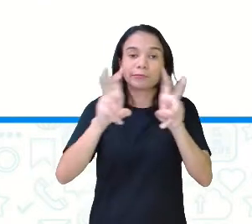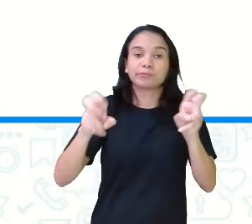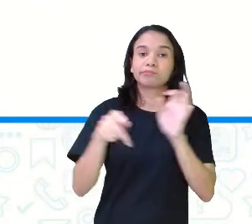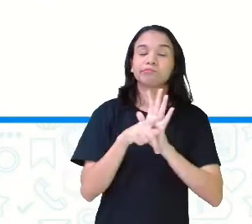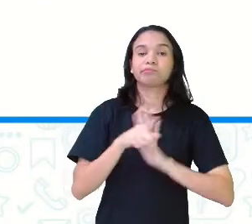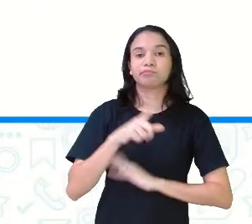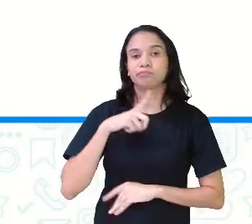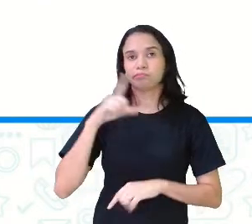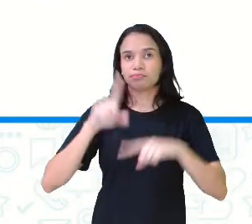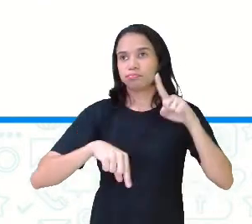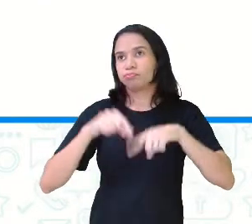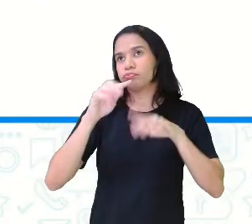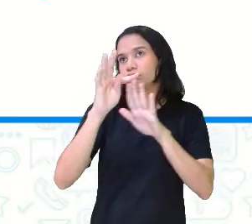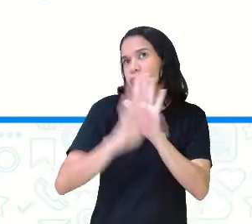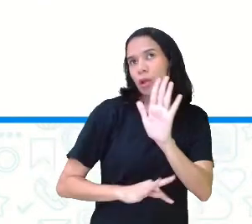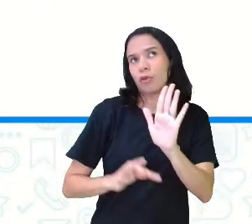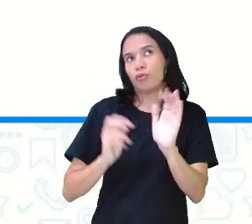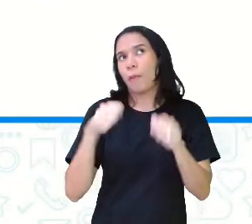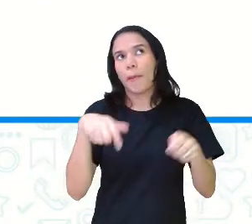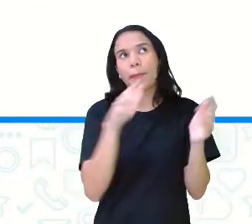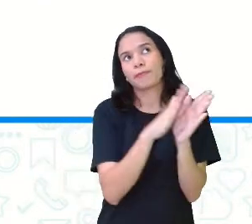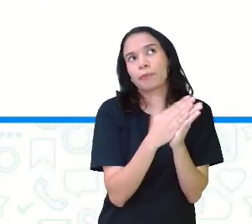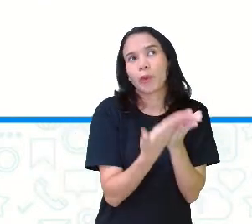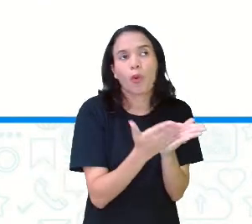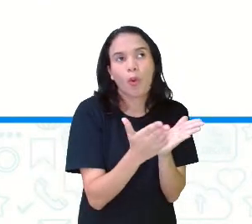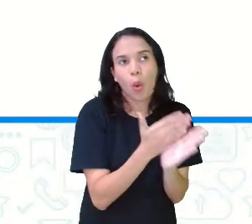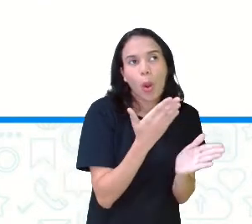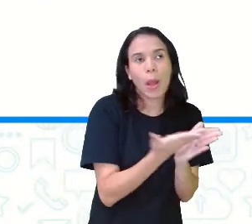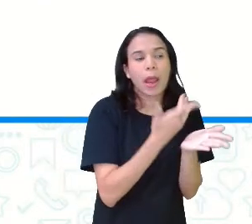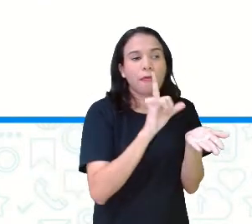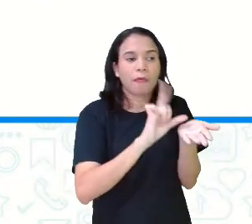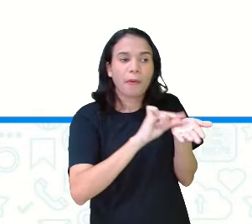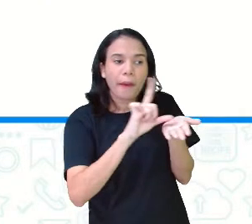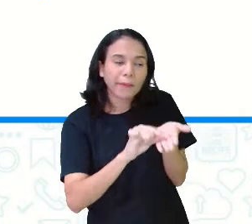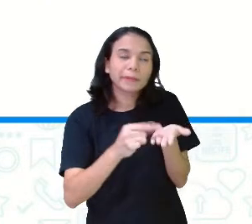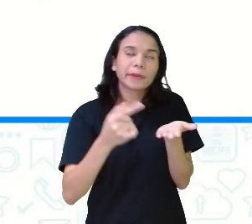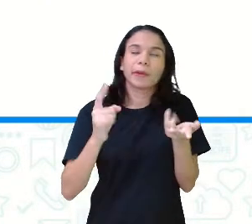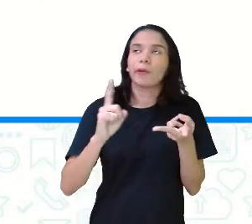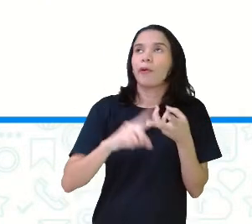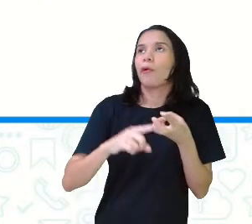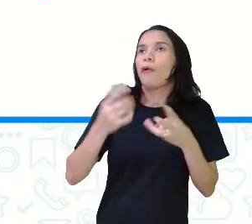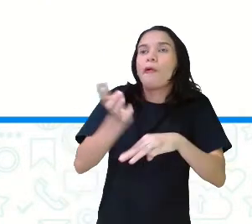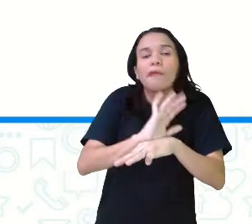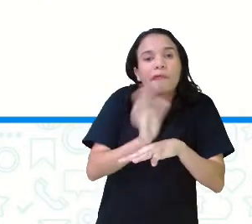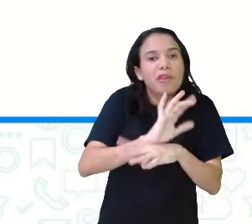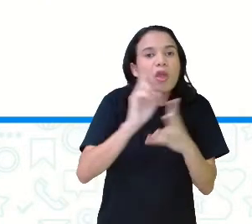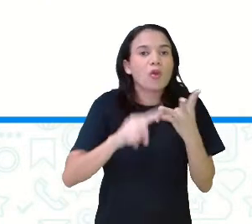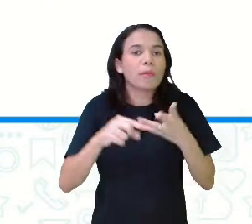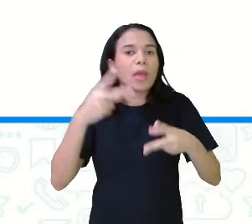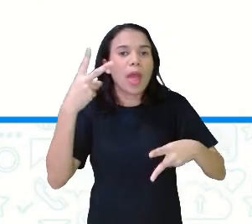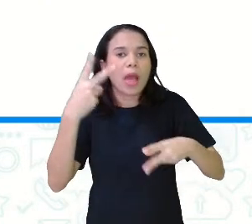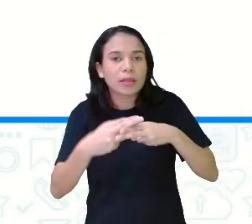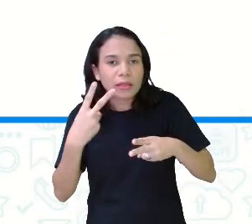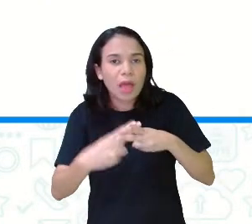determinada obra. Que obras? Livros, artigos, filme, série,